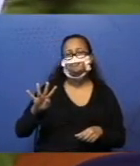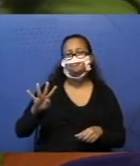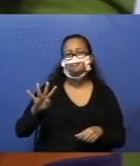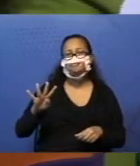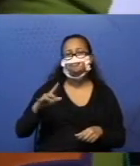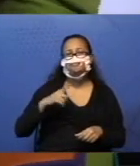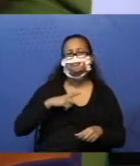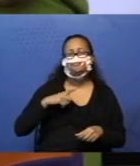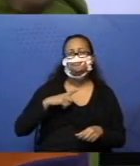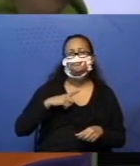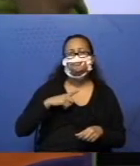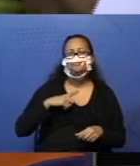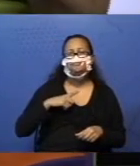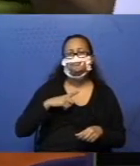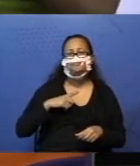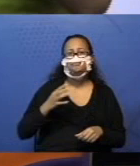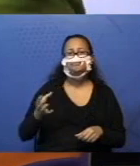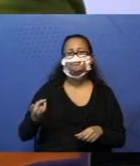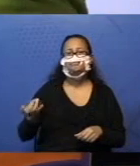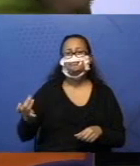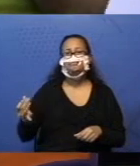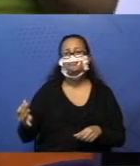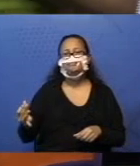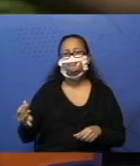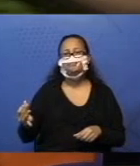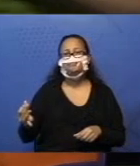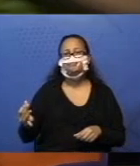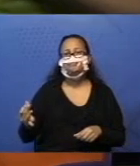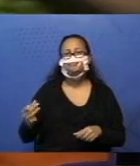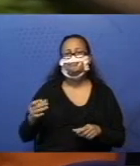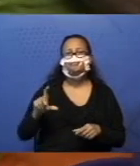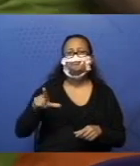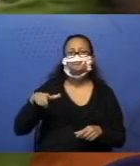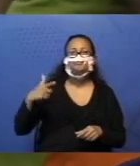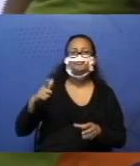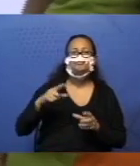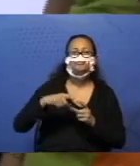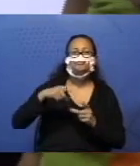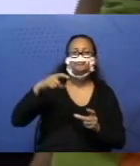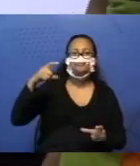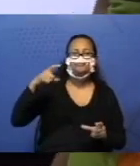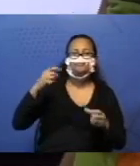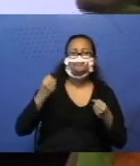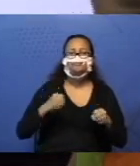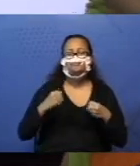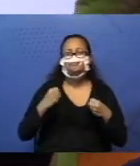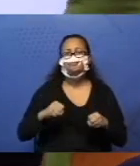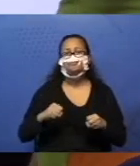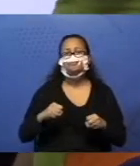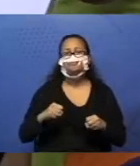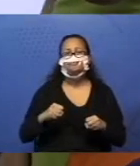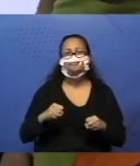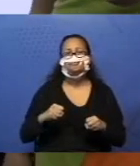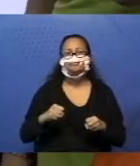já tenho 4 aqui. E contar qual é a outra barrinha que eu preciso. Desse jeito, olha só.